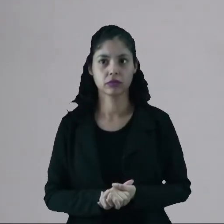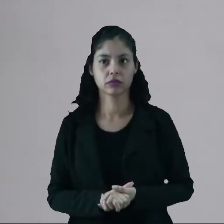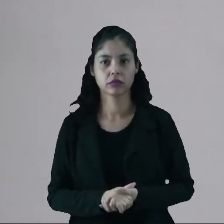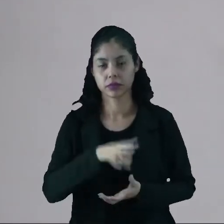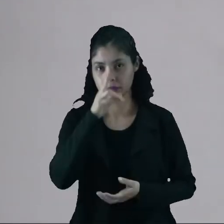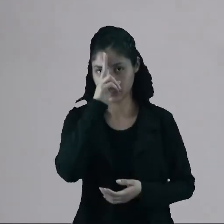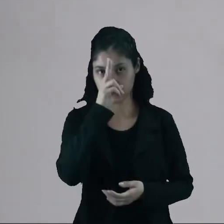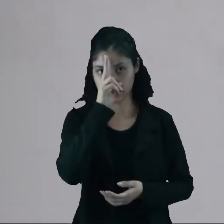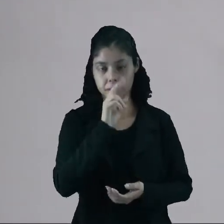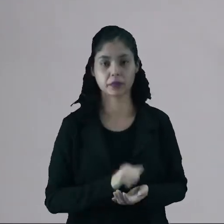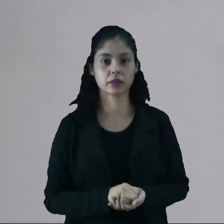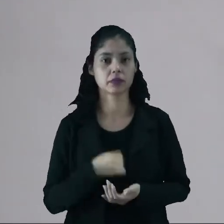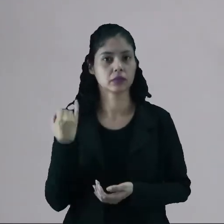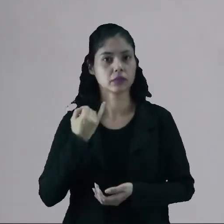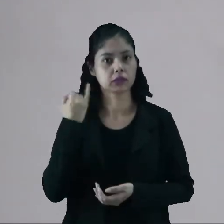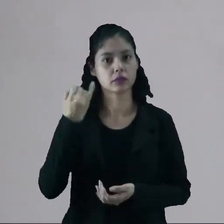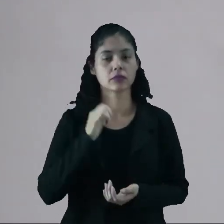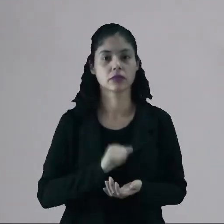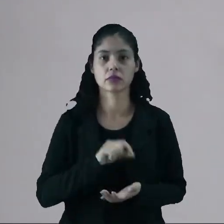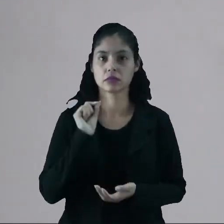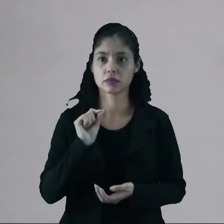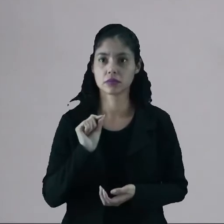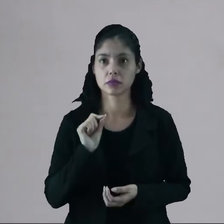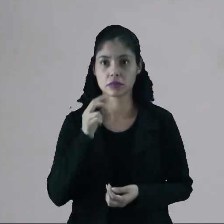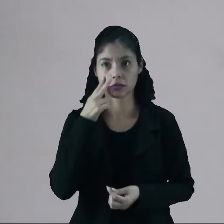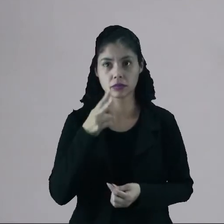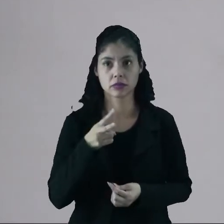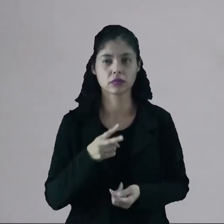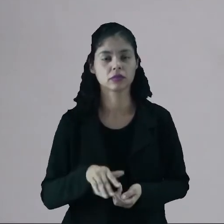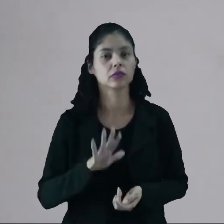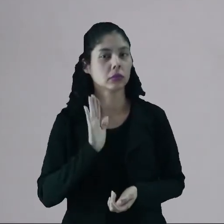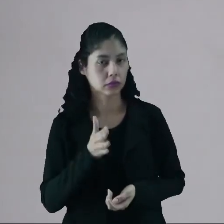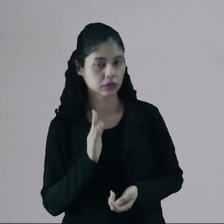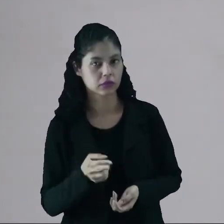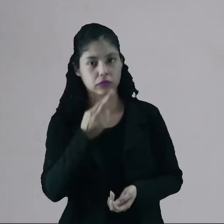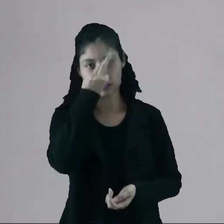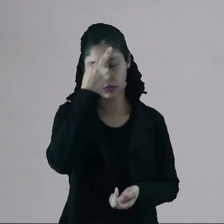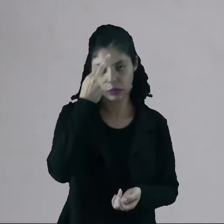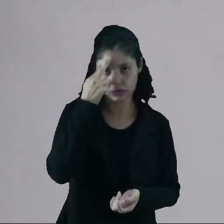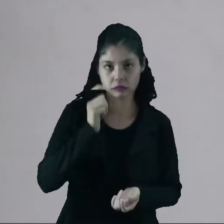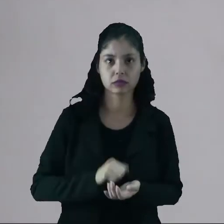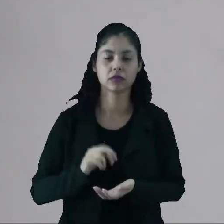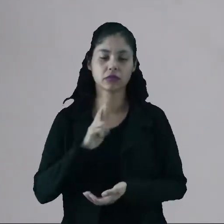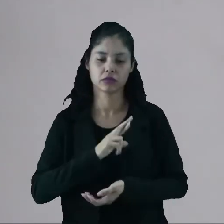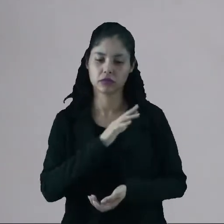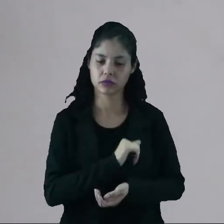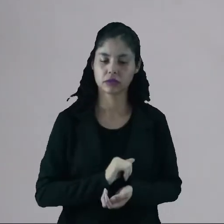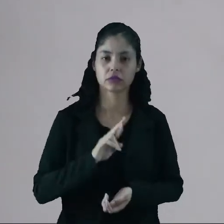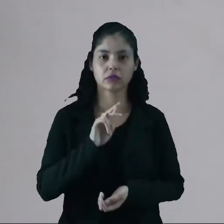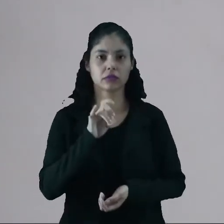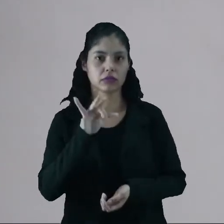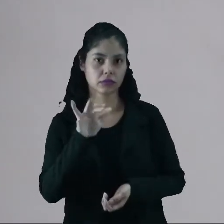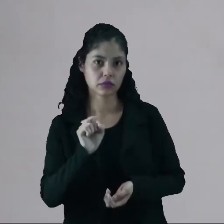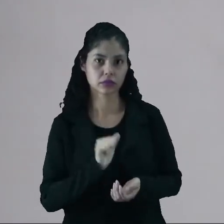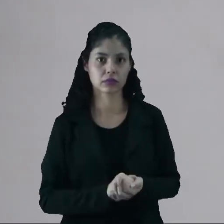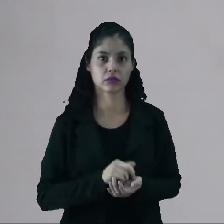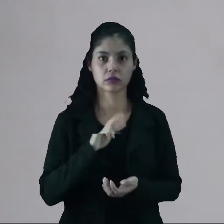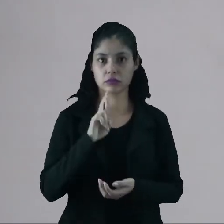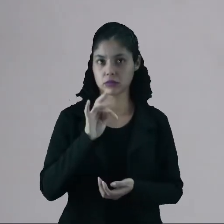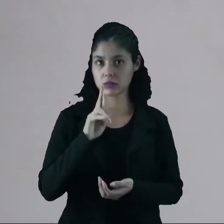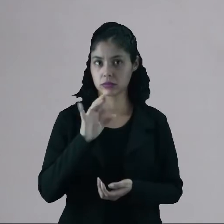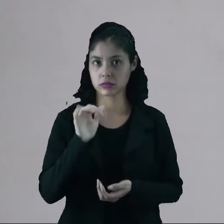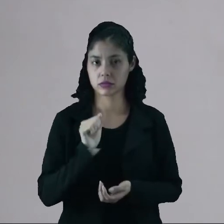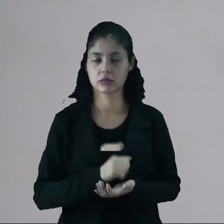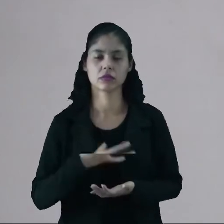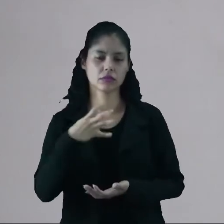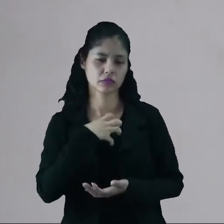Vamos lembrar aqui que é importante isso e isso talvez vocês já tenham visto uma história. Romantismo e realismo. No romantismo